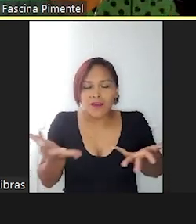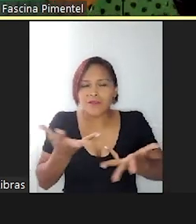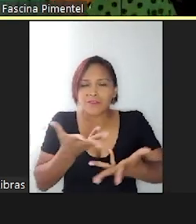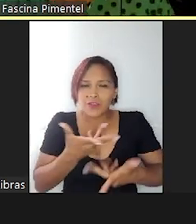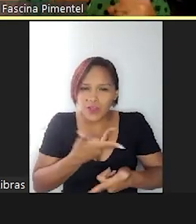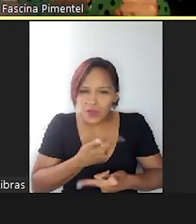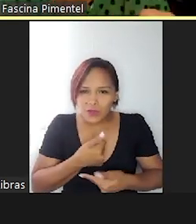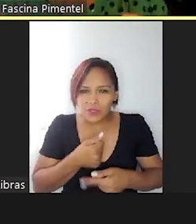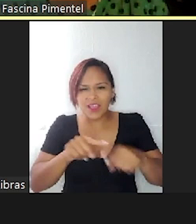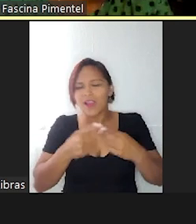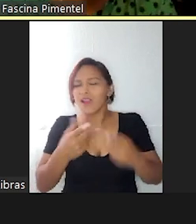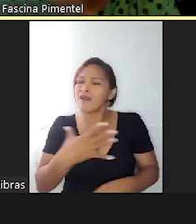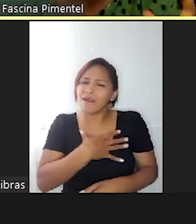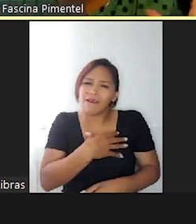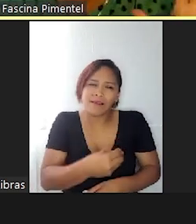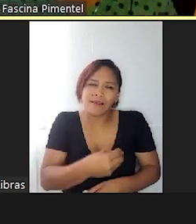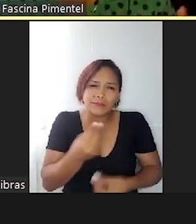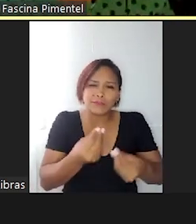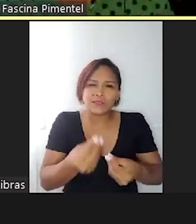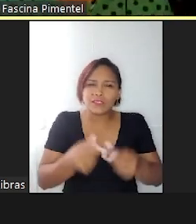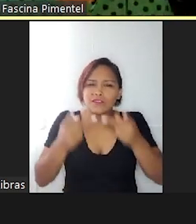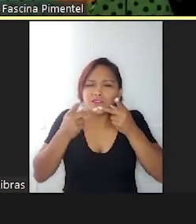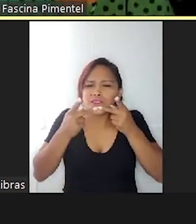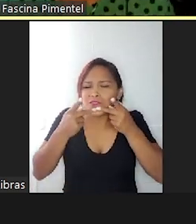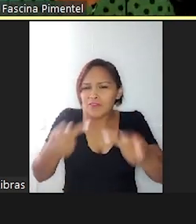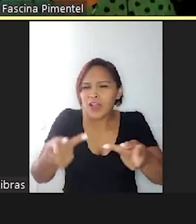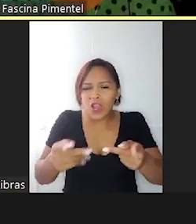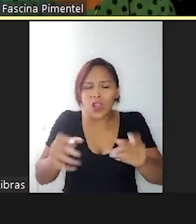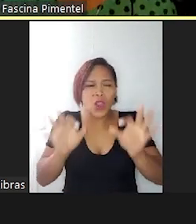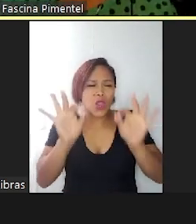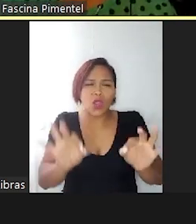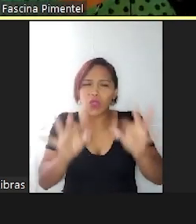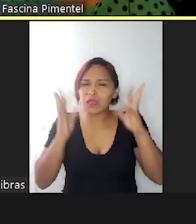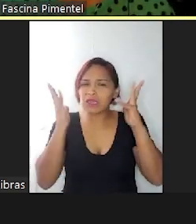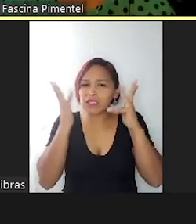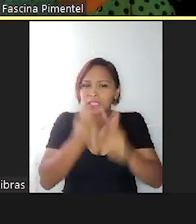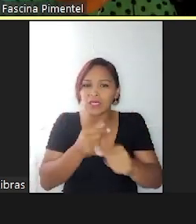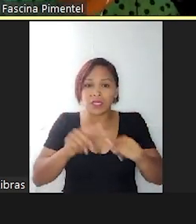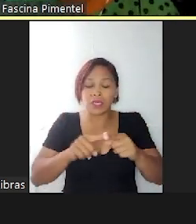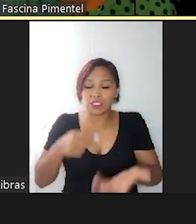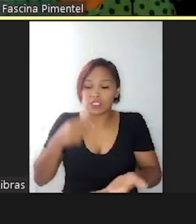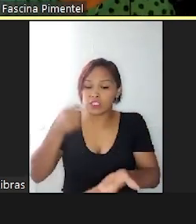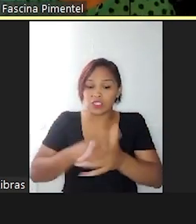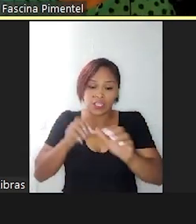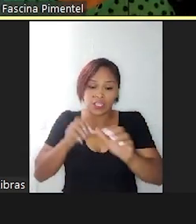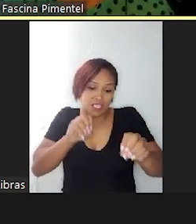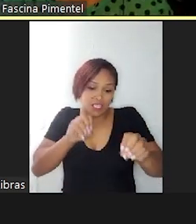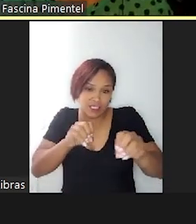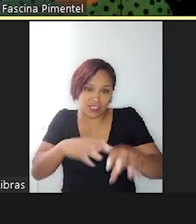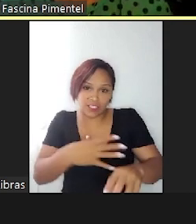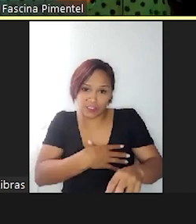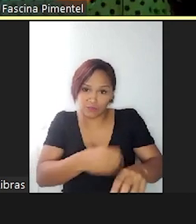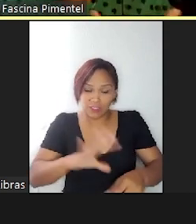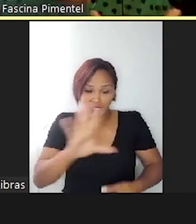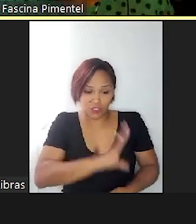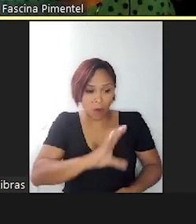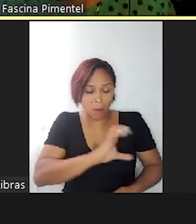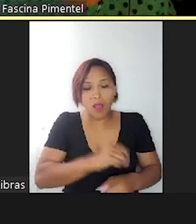filho, você falou, filho, que maravilha. A gente ensina pros nossos filhos que eles são amados pelo que eles são, pelo que eles